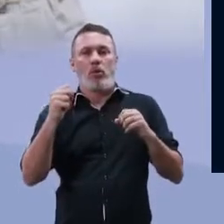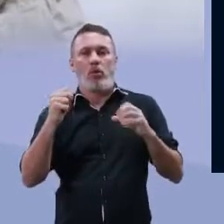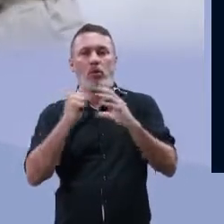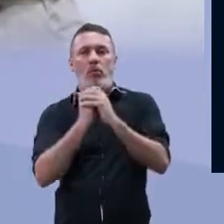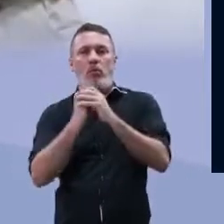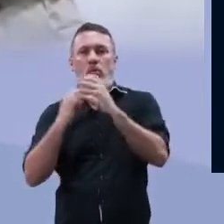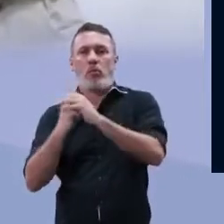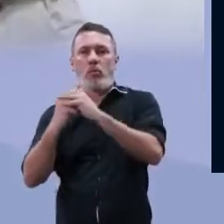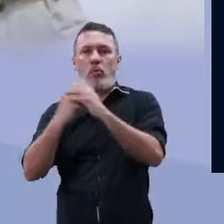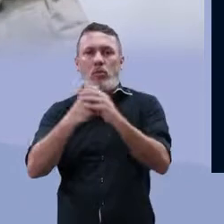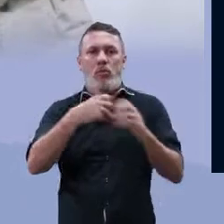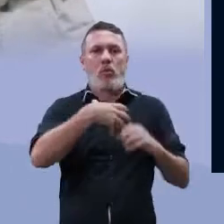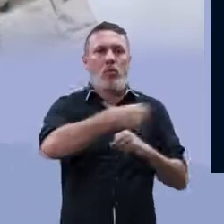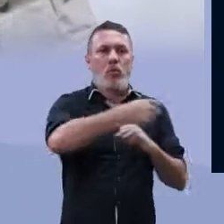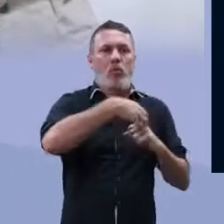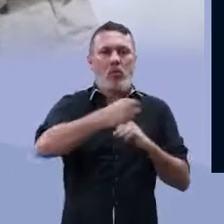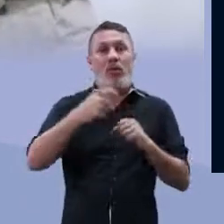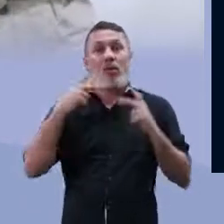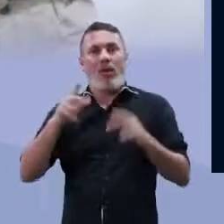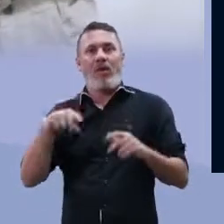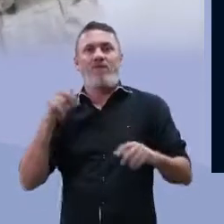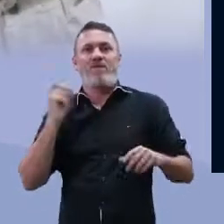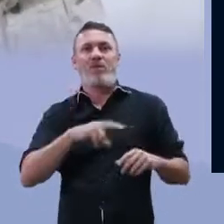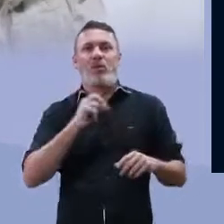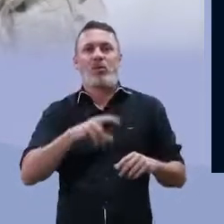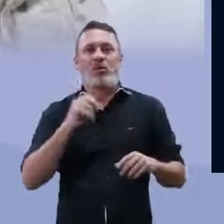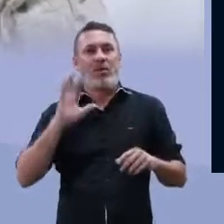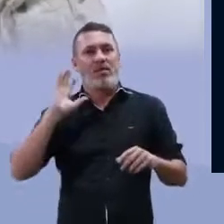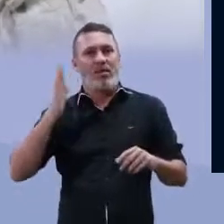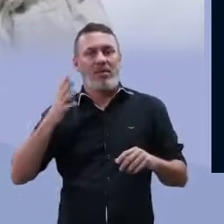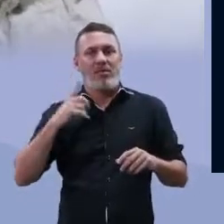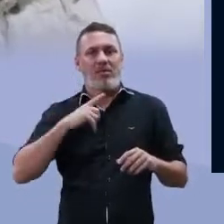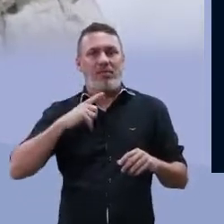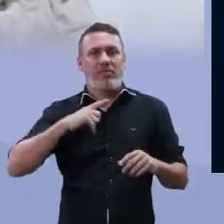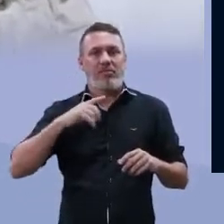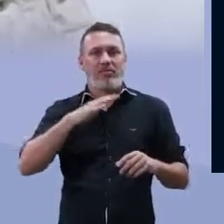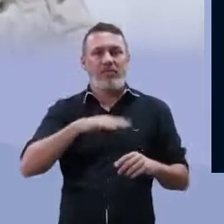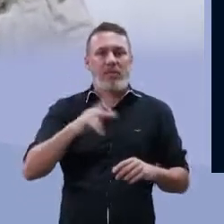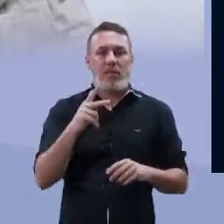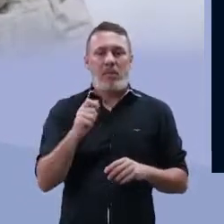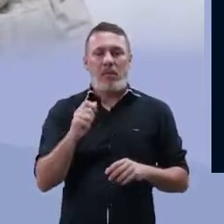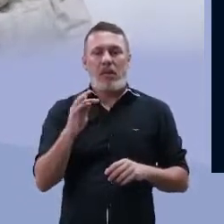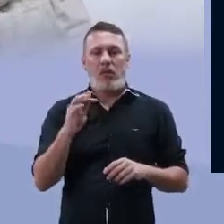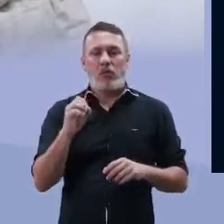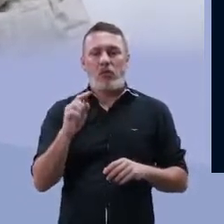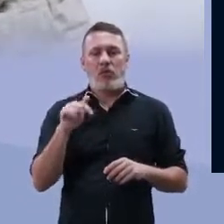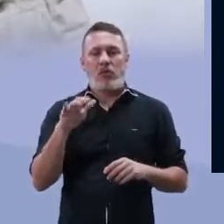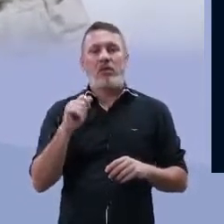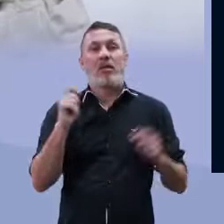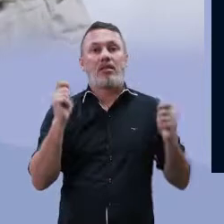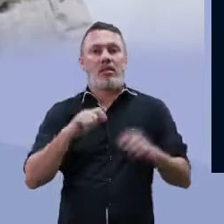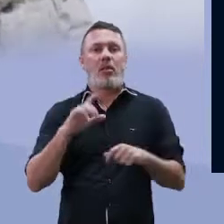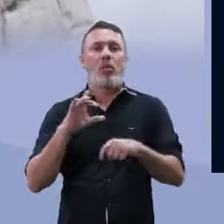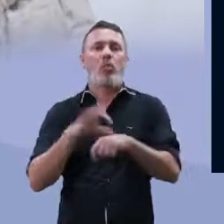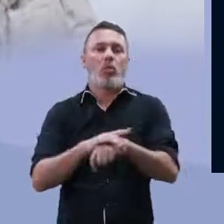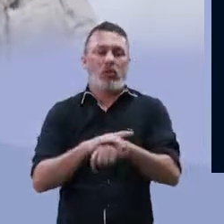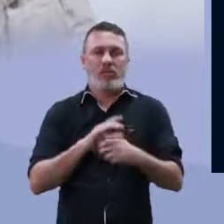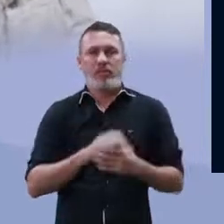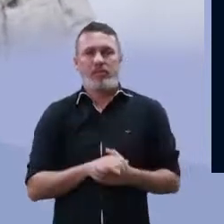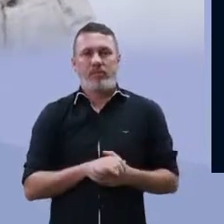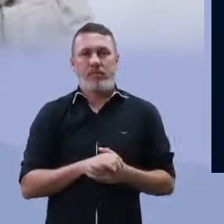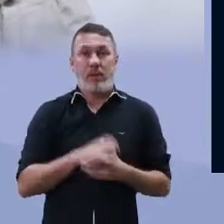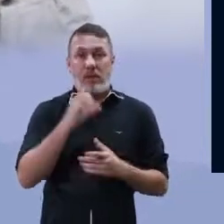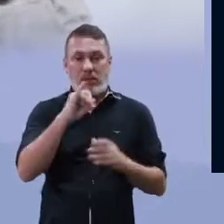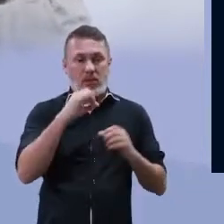englobada. Principalmente bactérias virulentas, aquelas que tendem a ser patogênicas, a causar